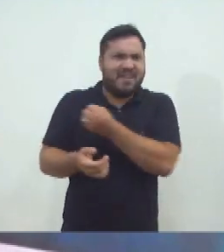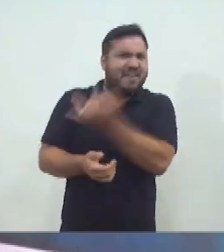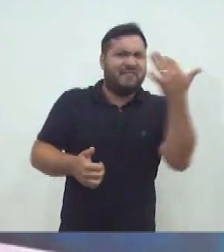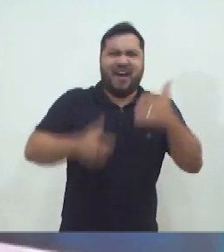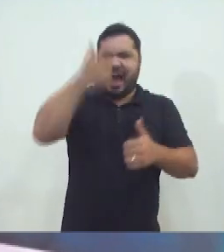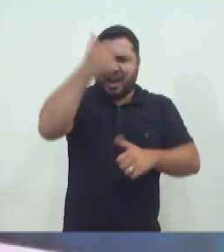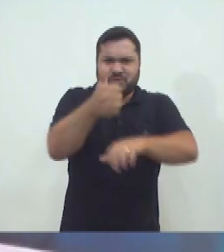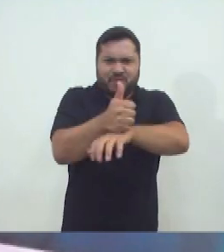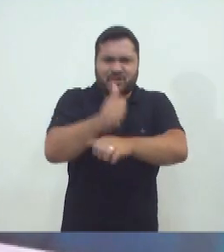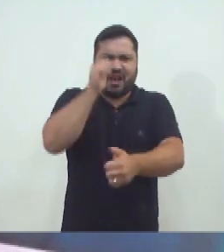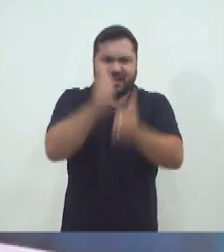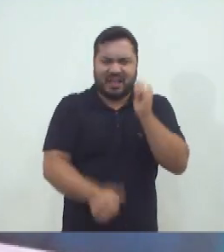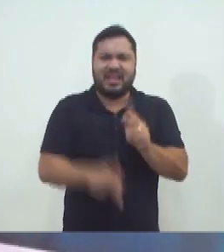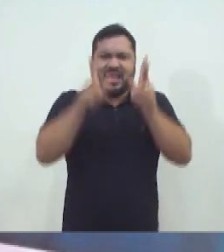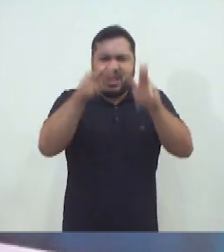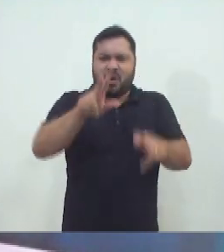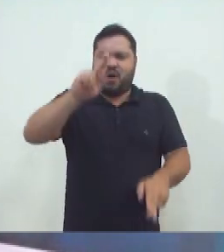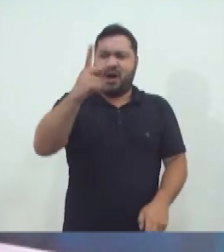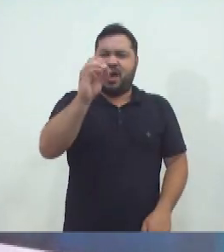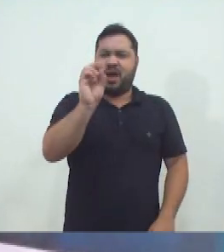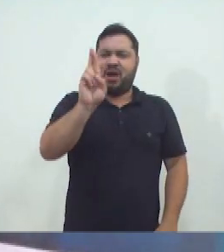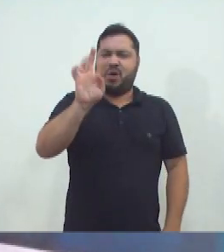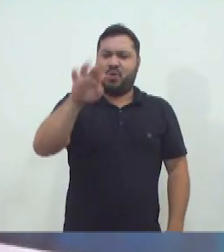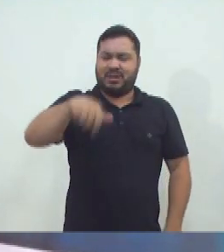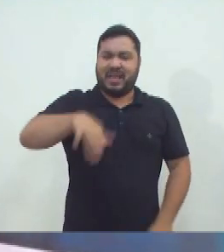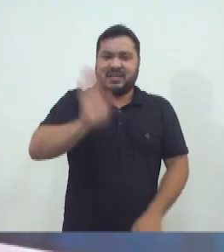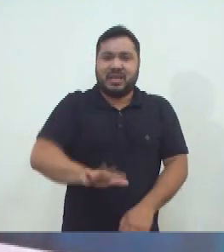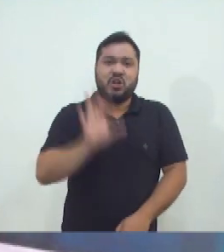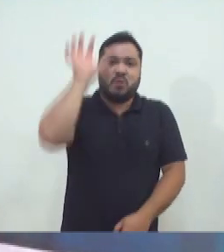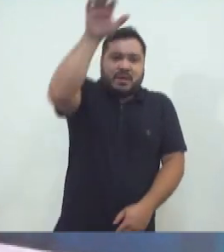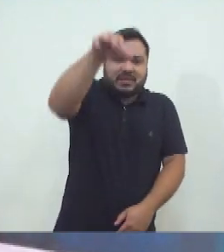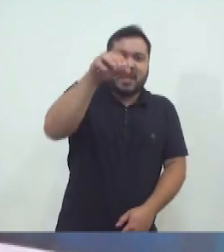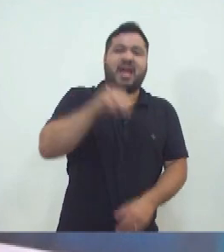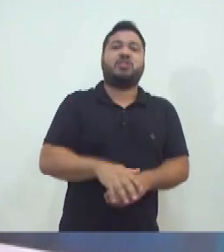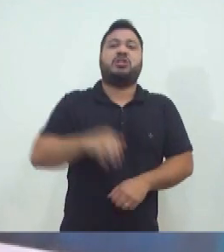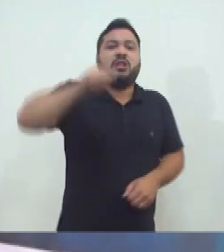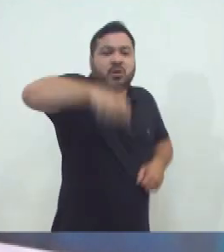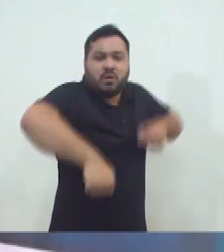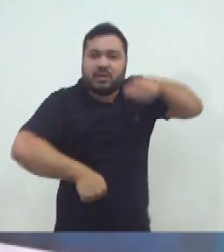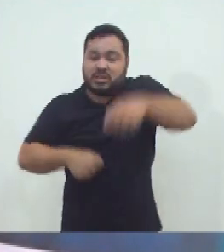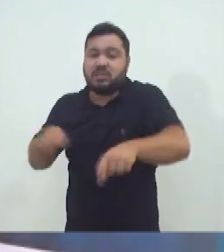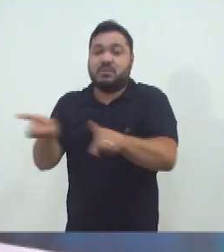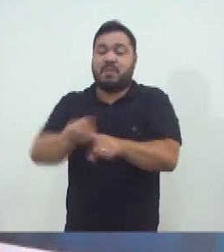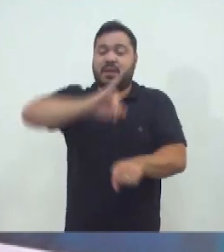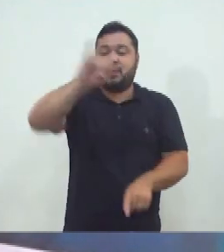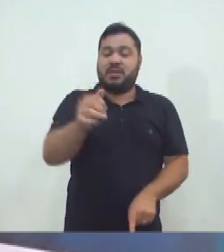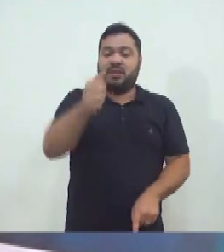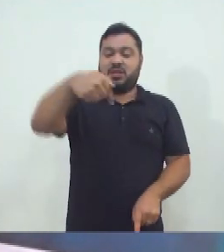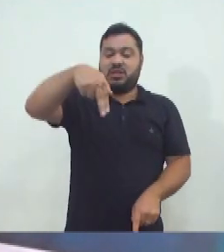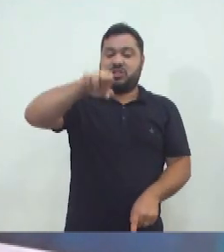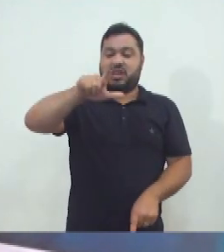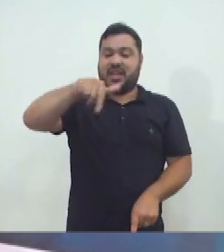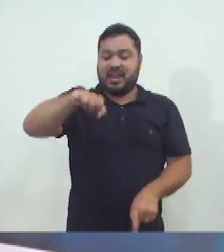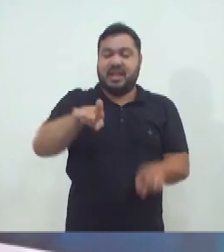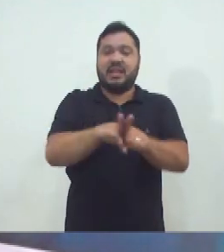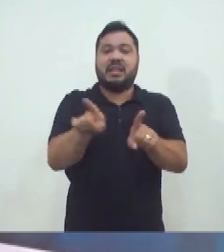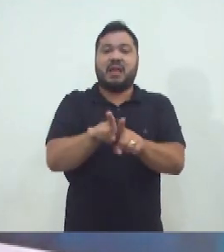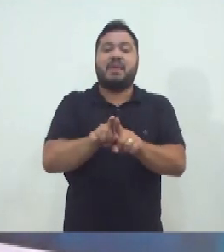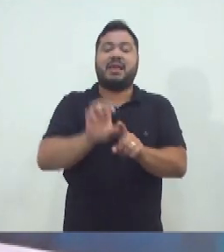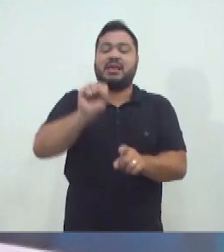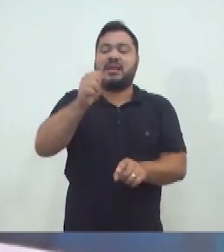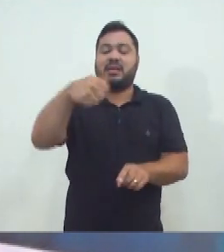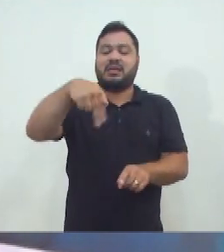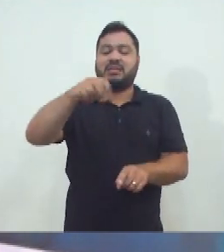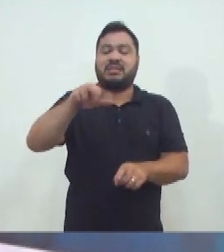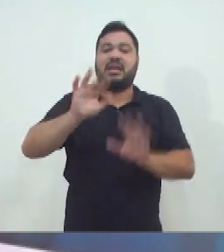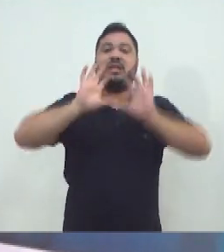nós tivemos grandes atletas, como a Hortência no basquete, Mal Reimagem no atletismo, Jaqueline Silva e Sandra Pires